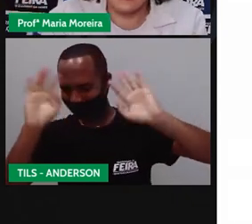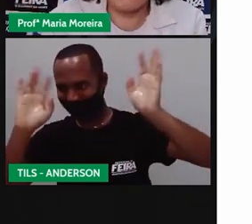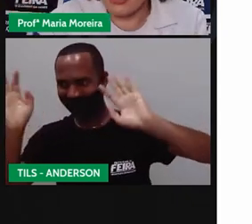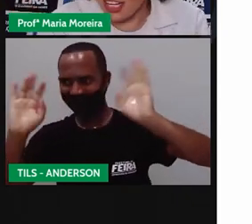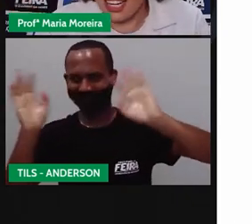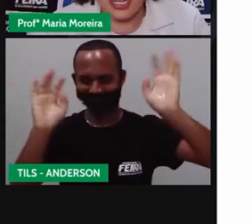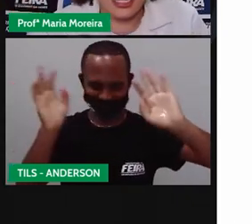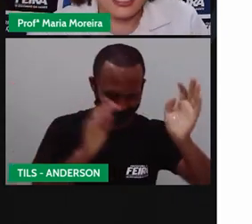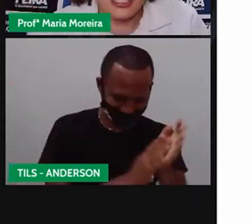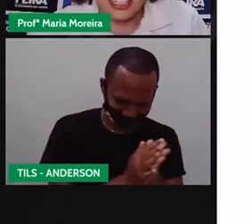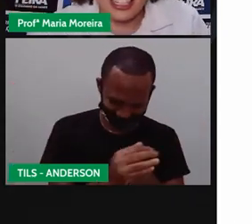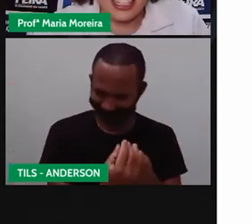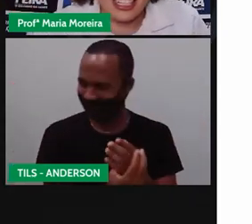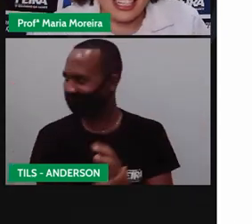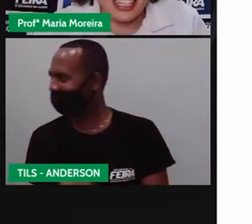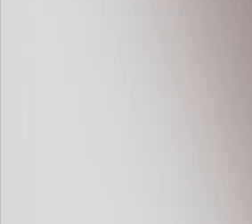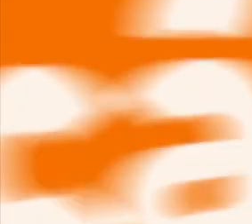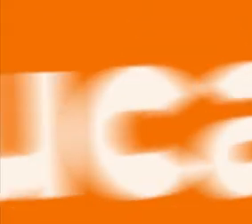Tchau, gente.